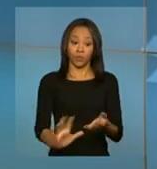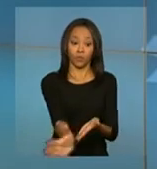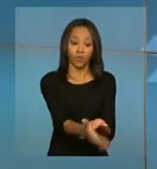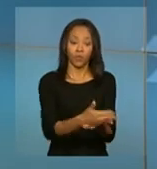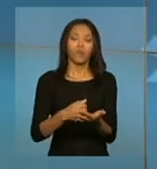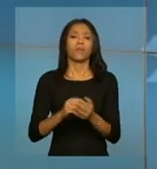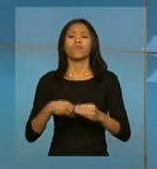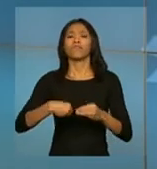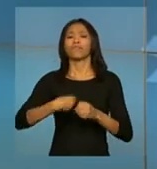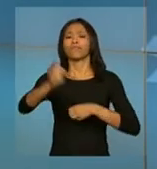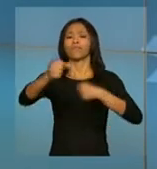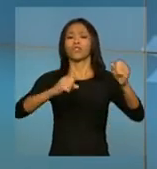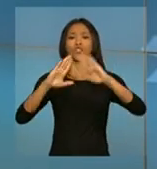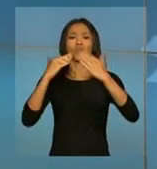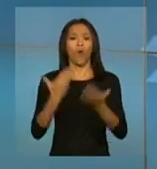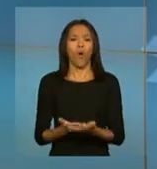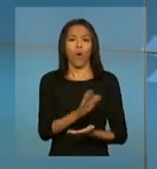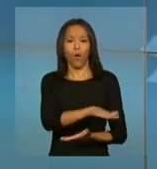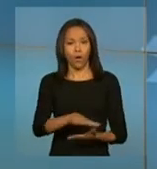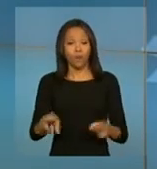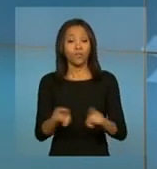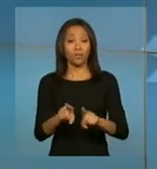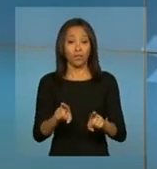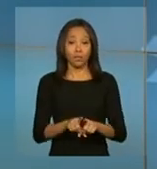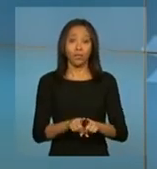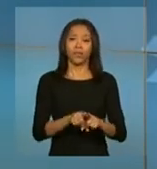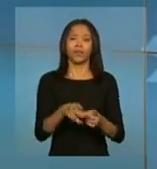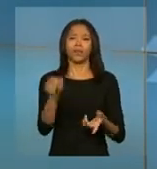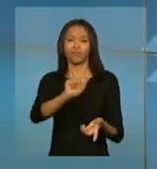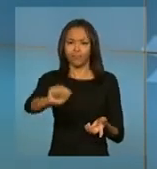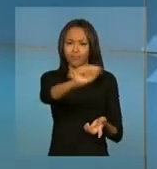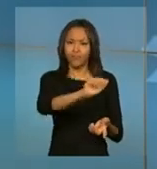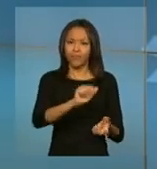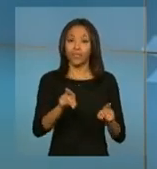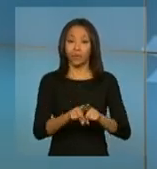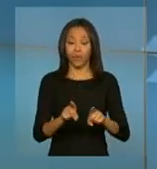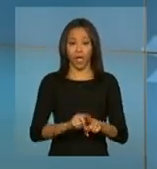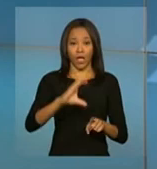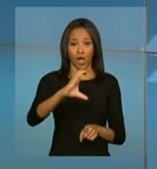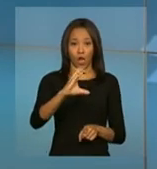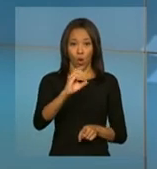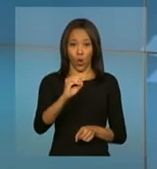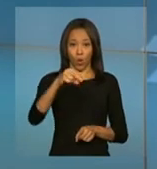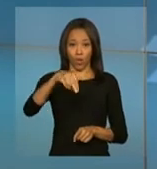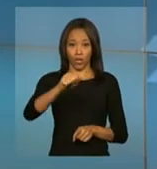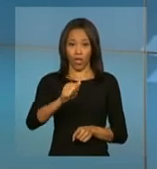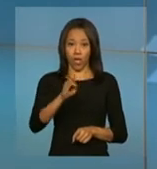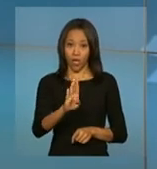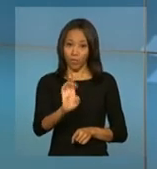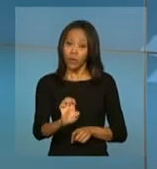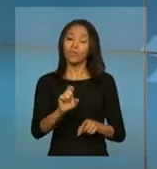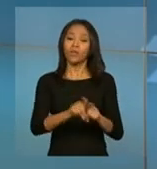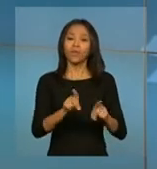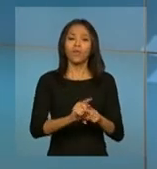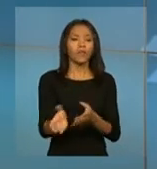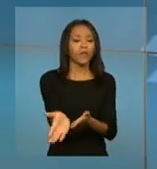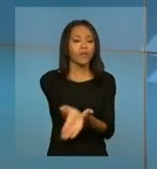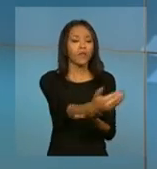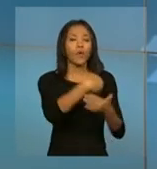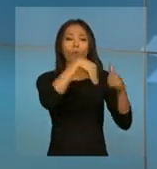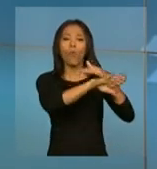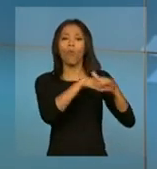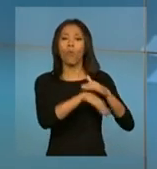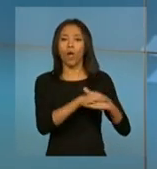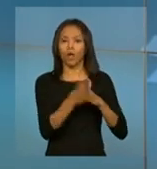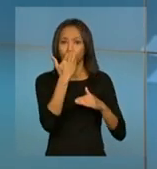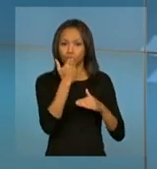para escolas, creches e instituições beneficentes. E a Conab auxilia cooperativas na estocagem de alimentos para